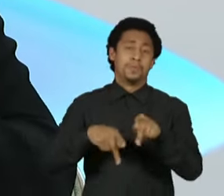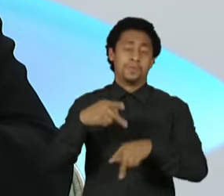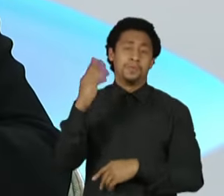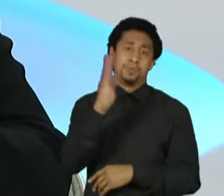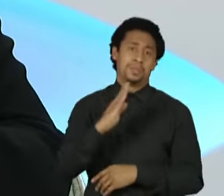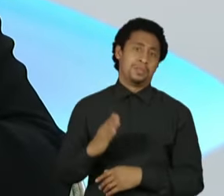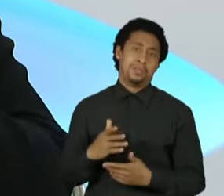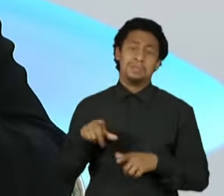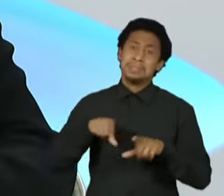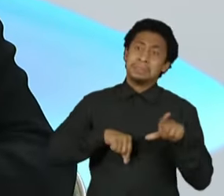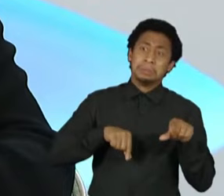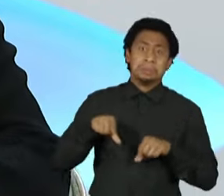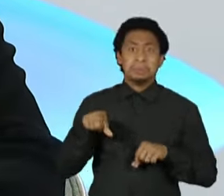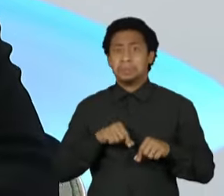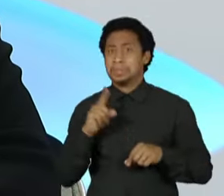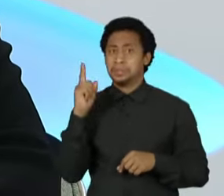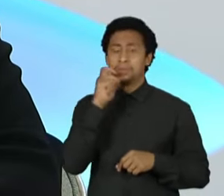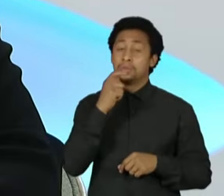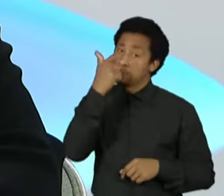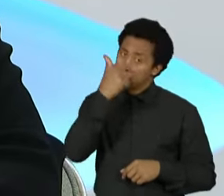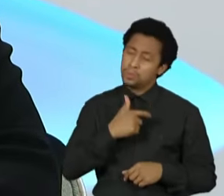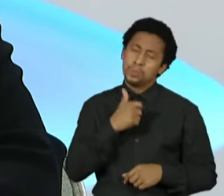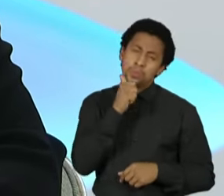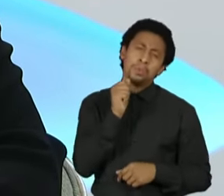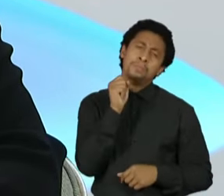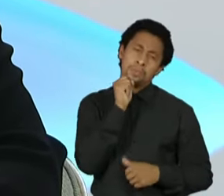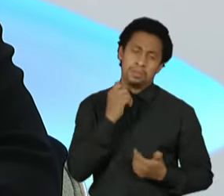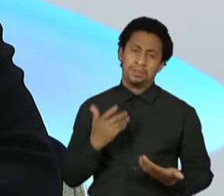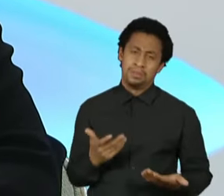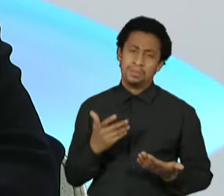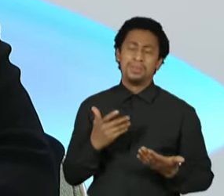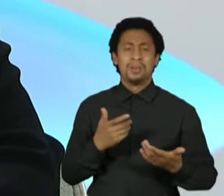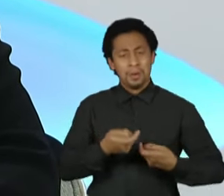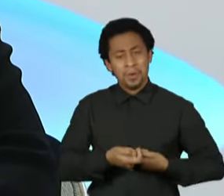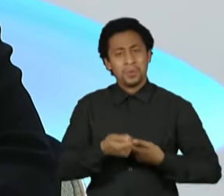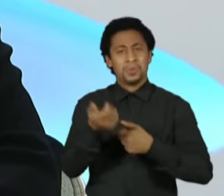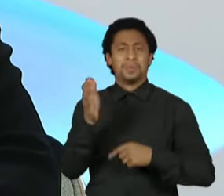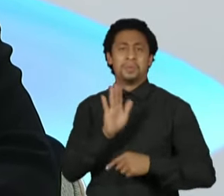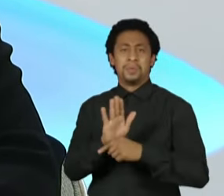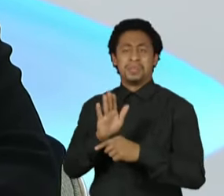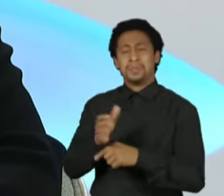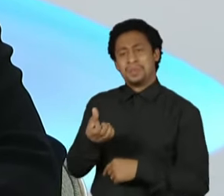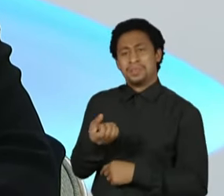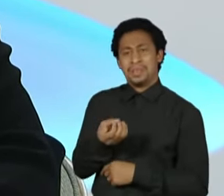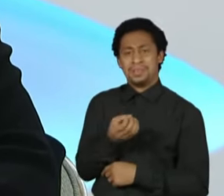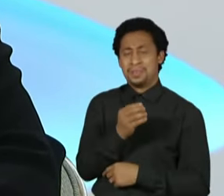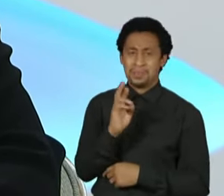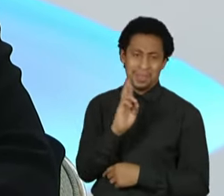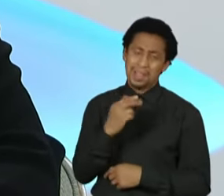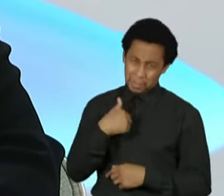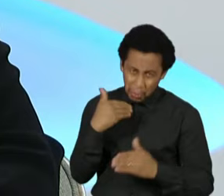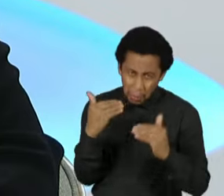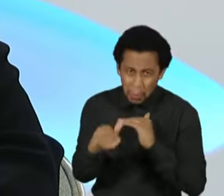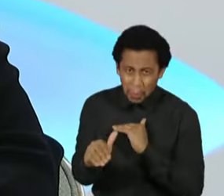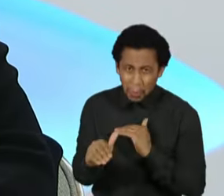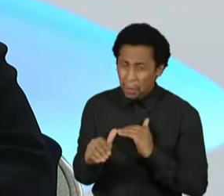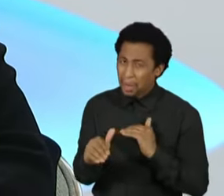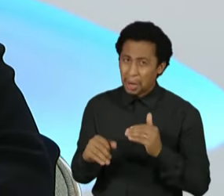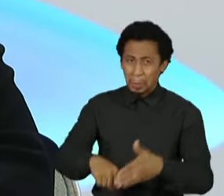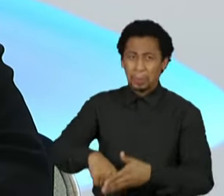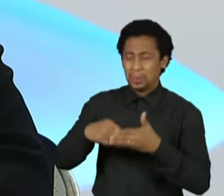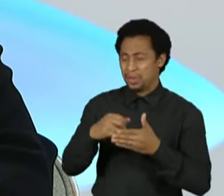aí. Como mãe, eu jamais deixaria de aprovar um Auxílio Brasil de 600 reais, de forma alguma. Você